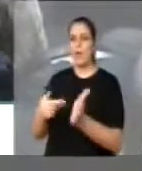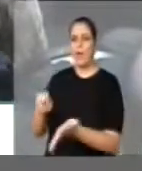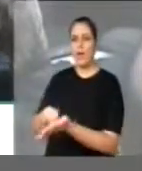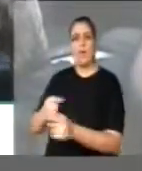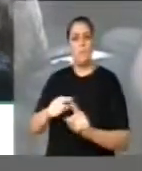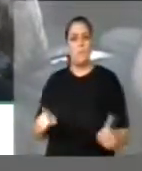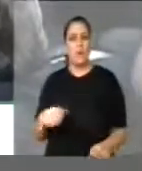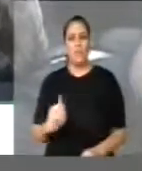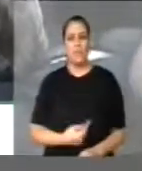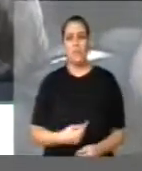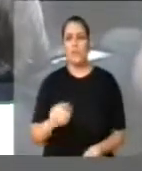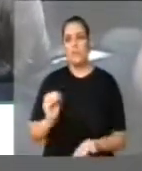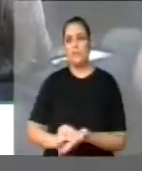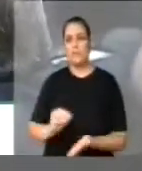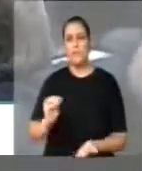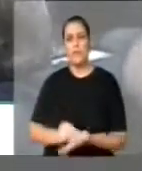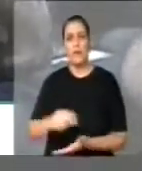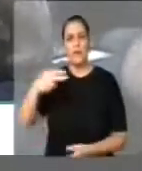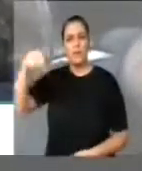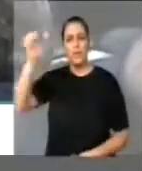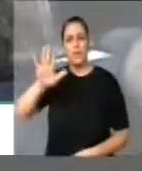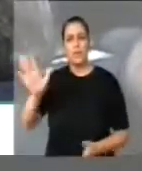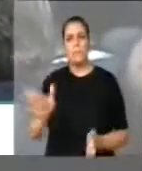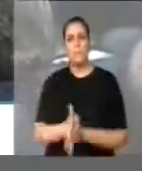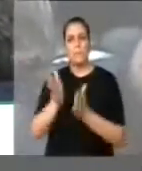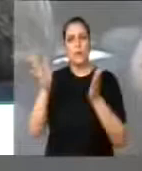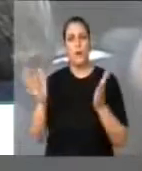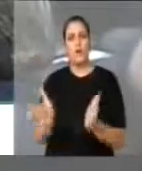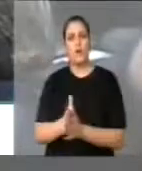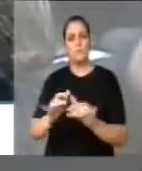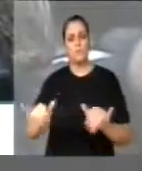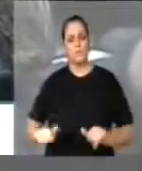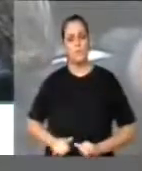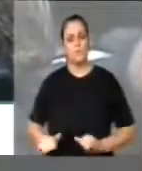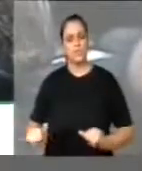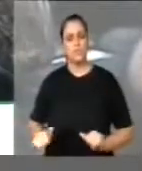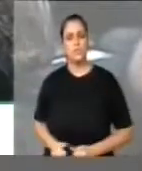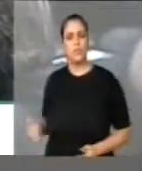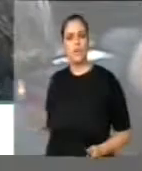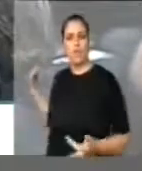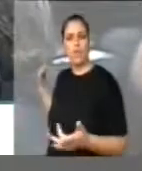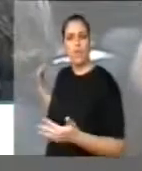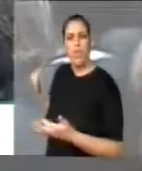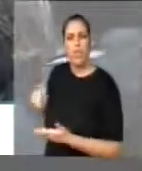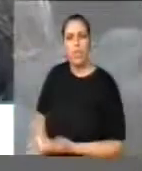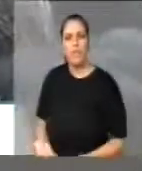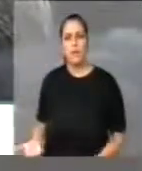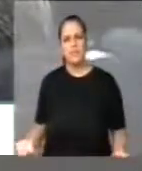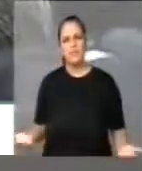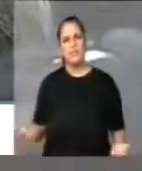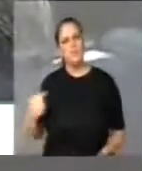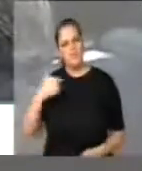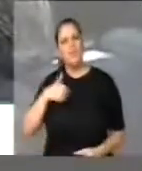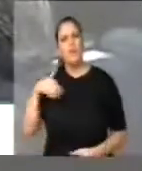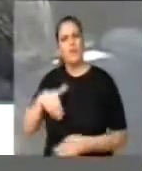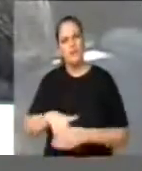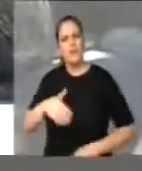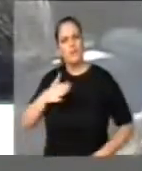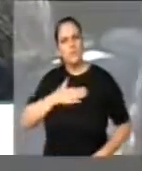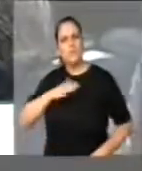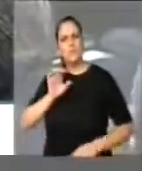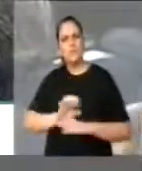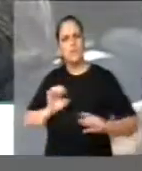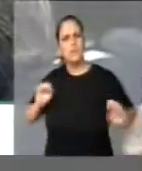falta na nossa região pobre, na nossa região massacrada e sofrida ao longo dos tempos. Então, o meu voto é na defesa do meu estado.